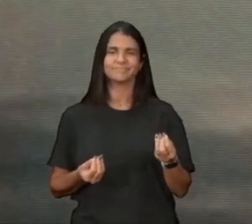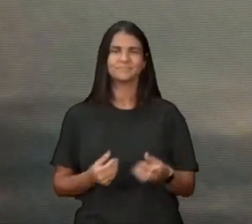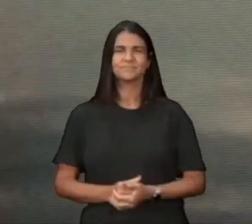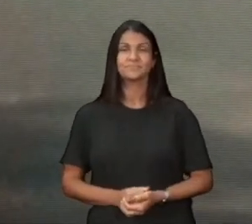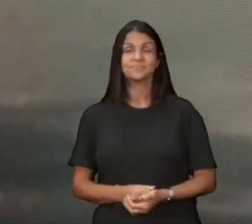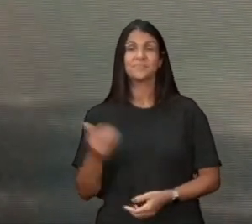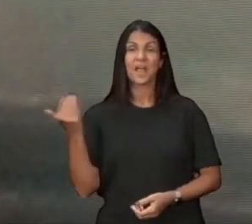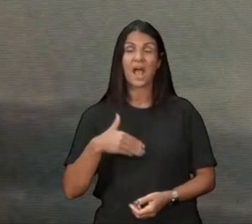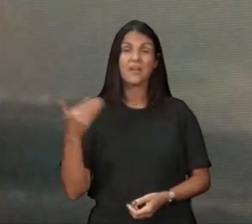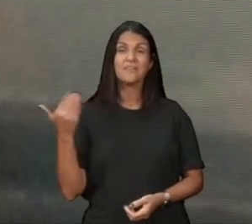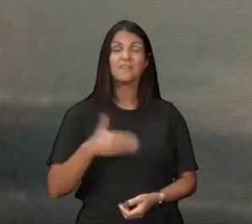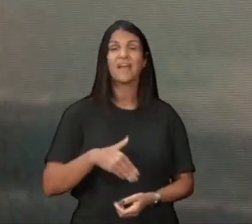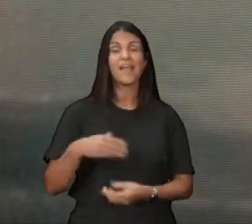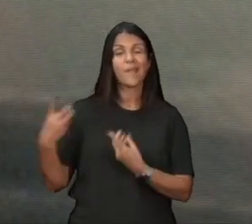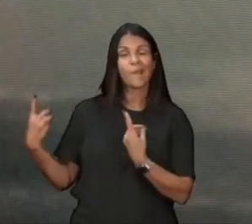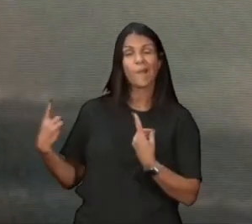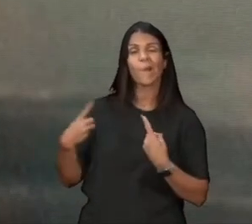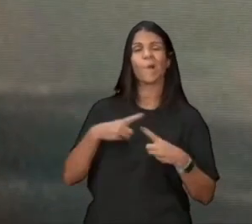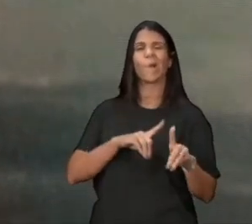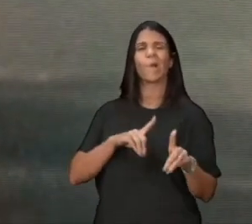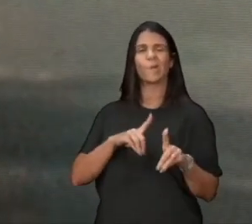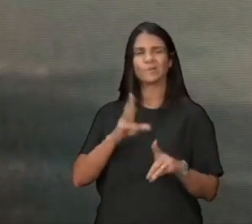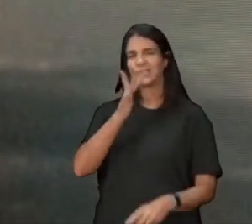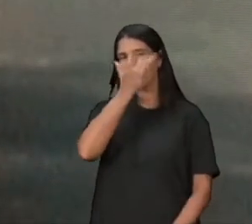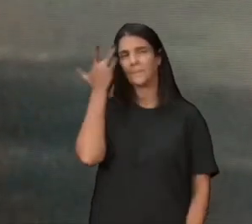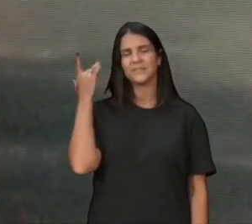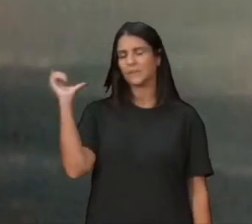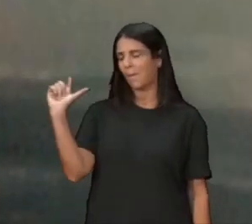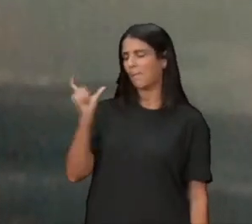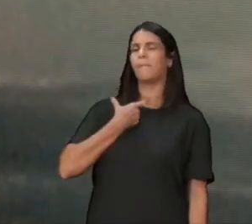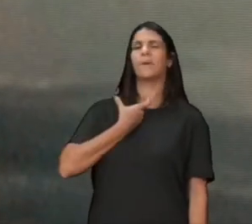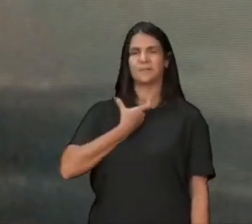ofende aquilo que a gente é, porque a gente é, a semelhança do Senhor,